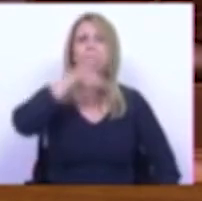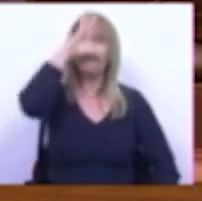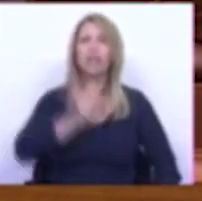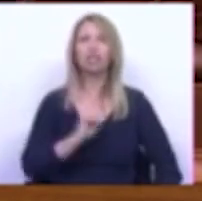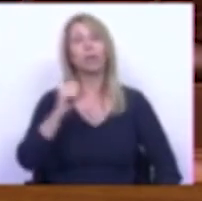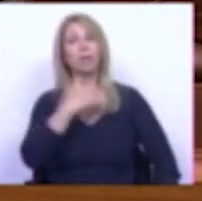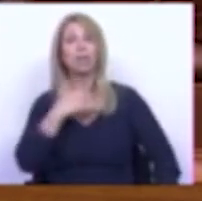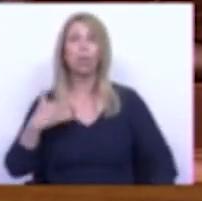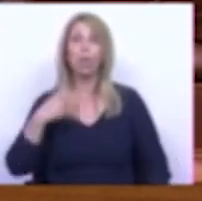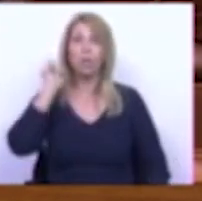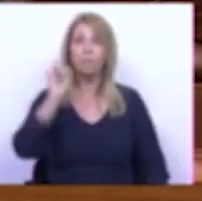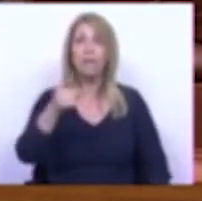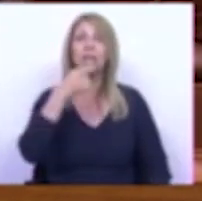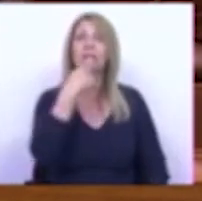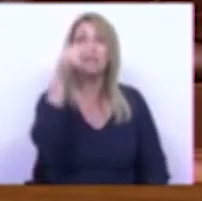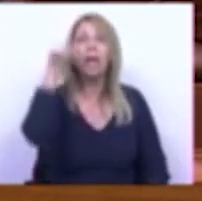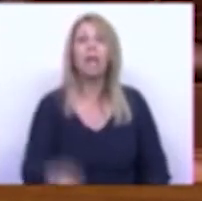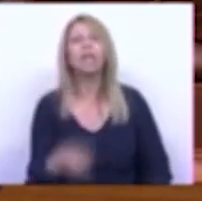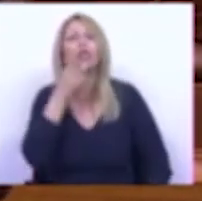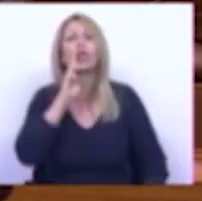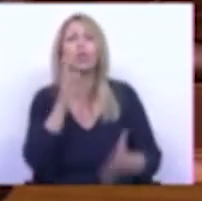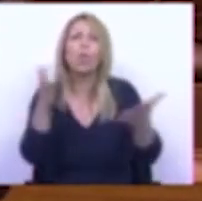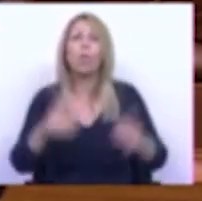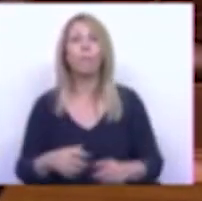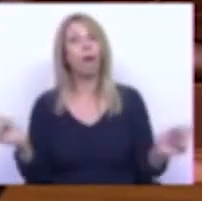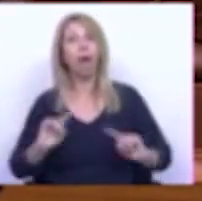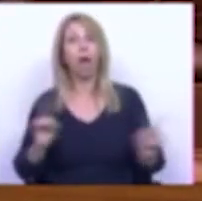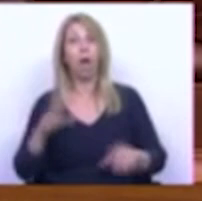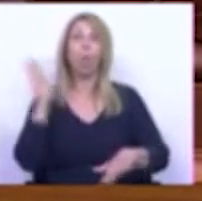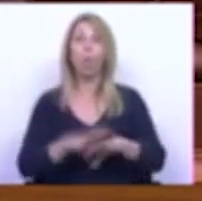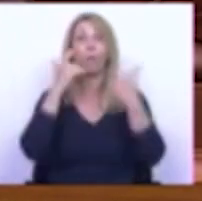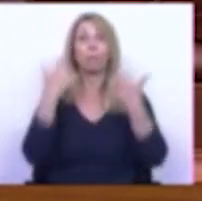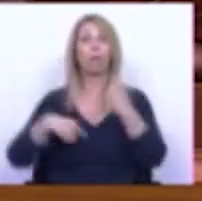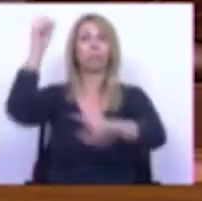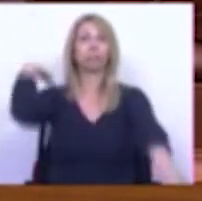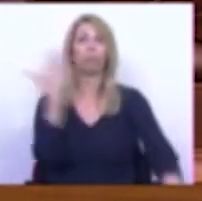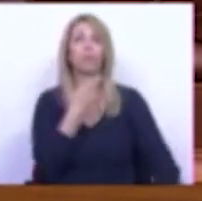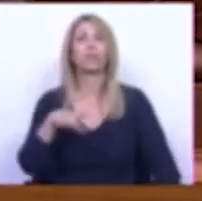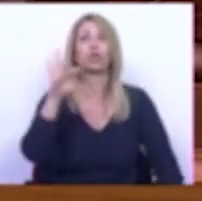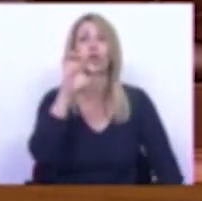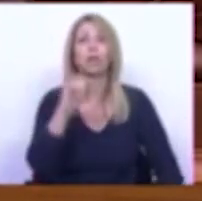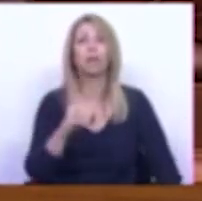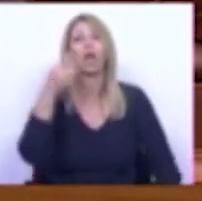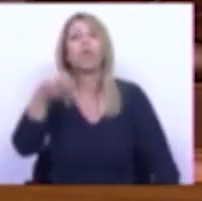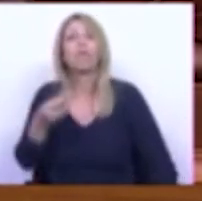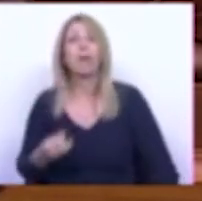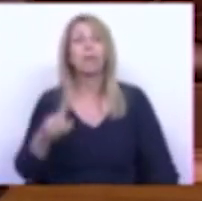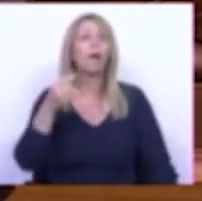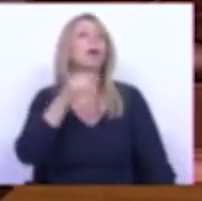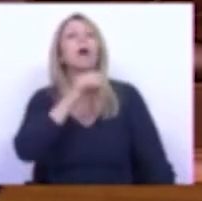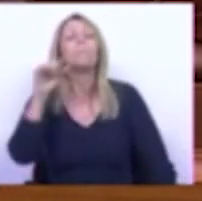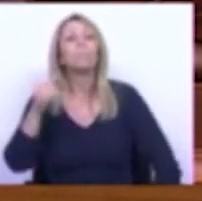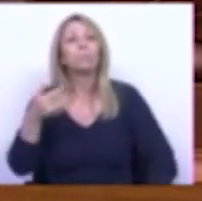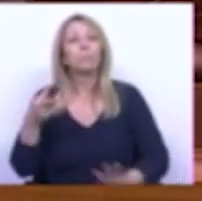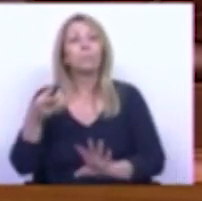aqui devia vir e dizer desculpem mas não a culpa é dos anos 90 dos anos 80 dos anos 70 era do Passos era